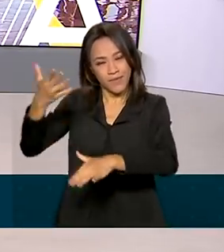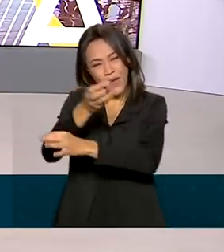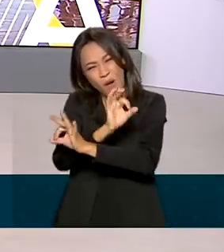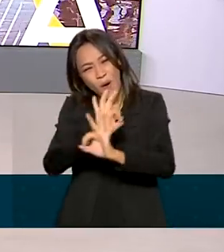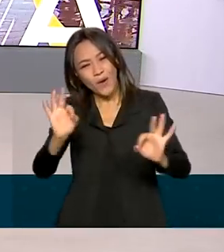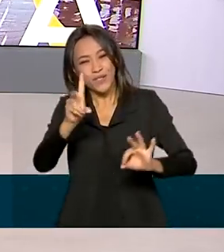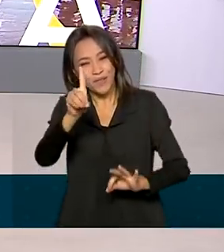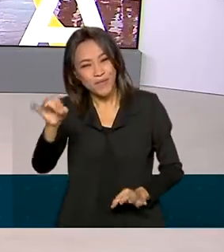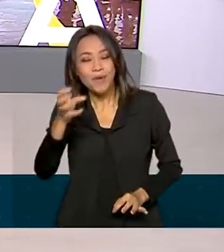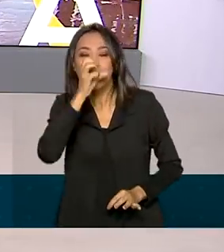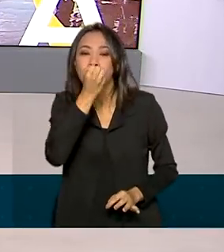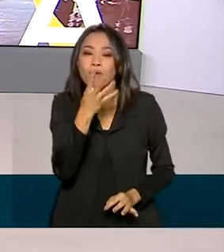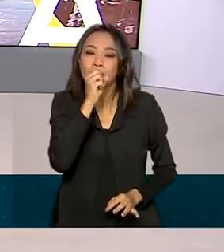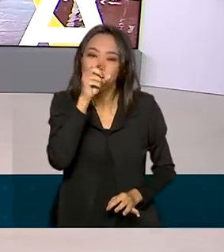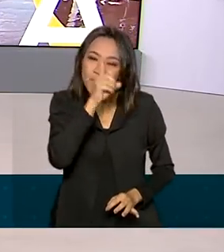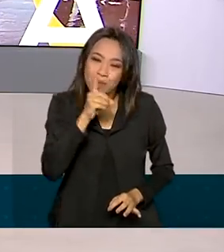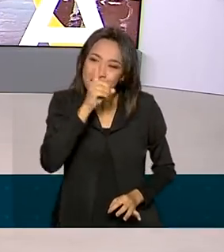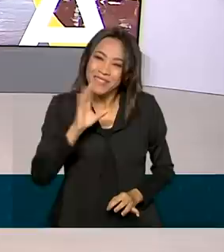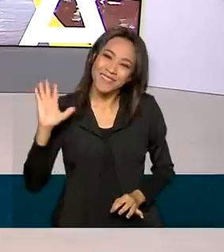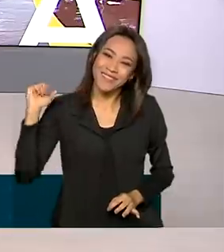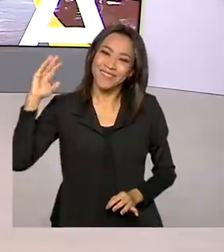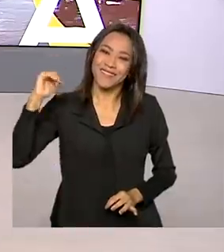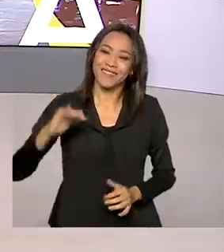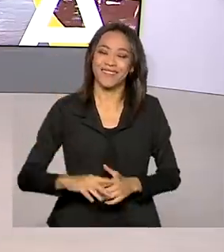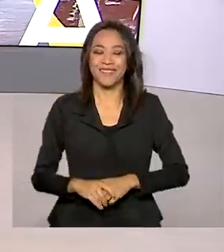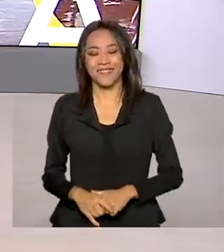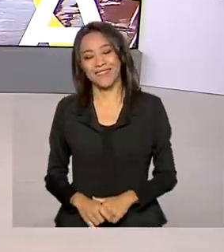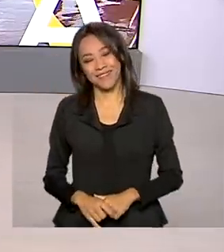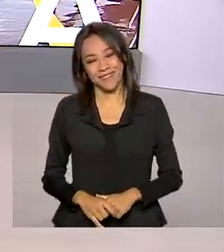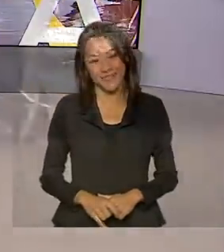ótimo dia para você, bom final de semana. Sextou, tchau, tchau.